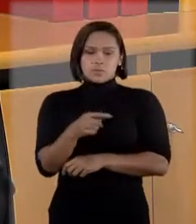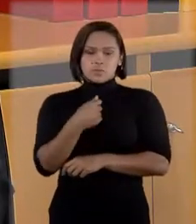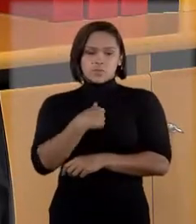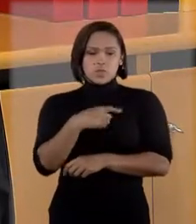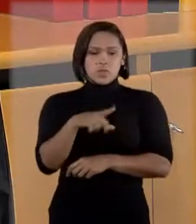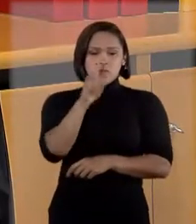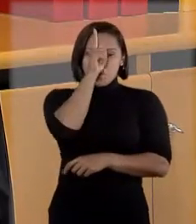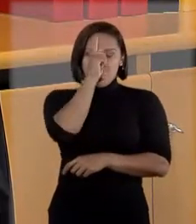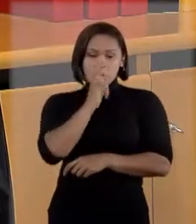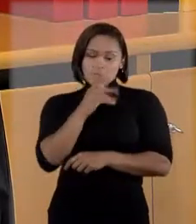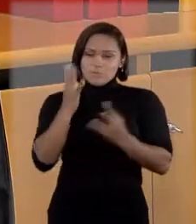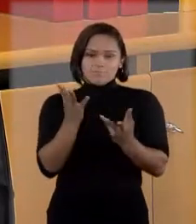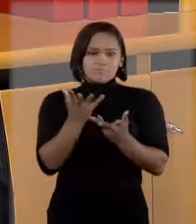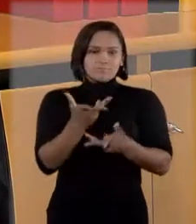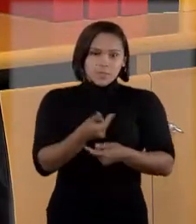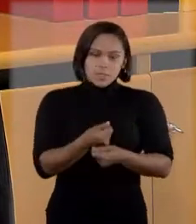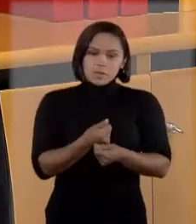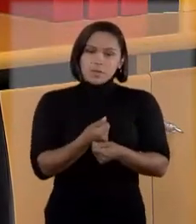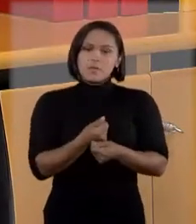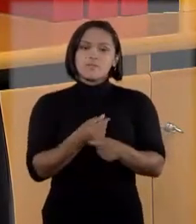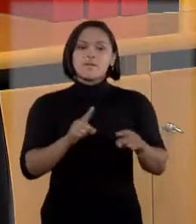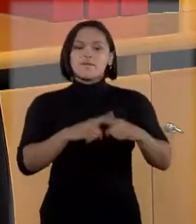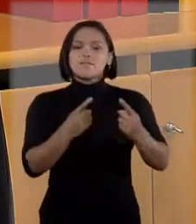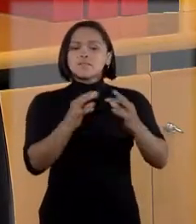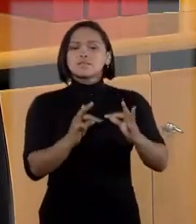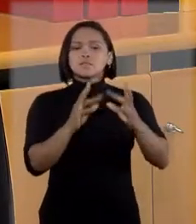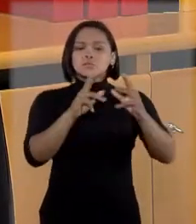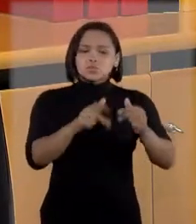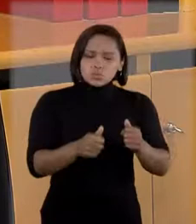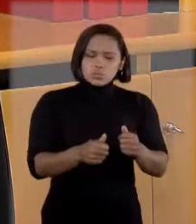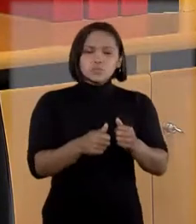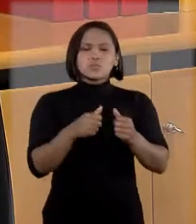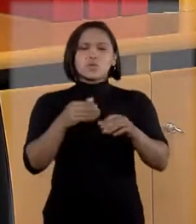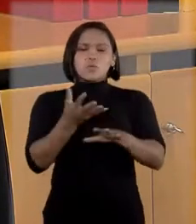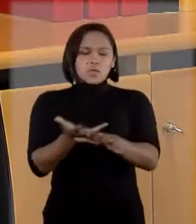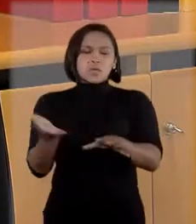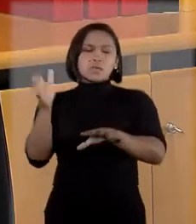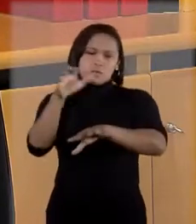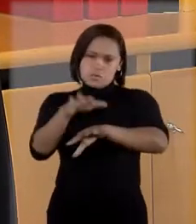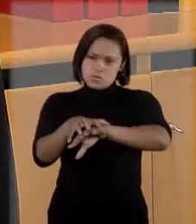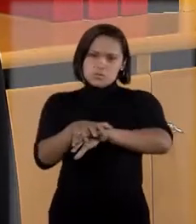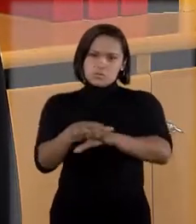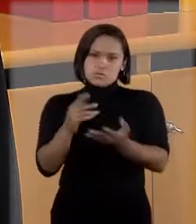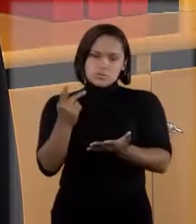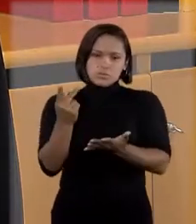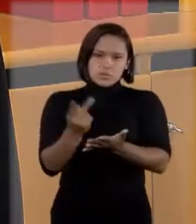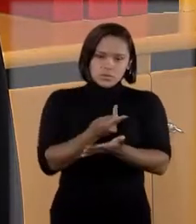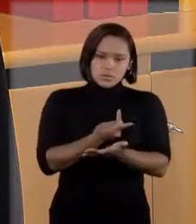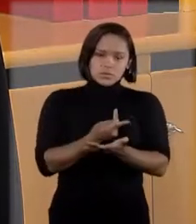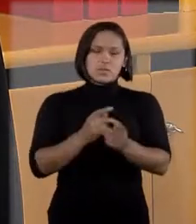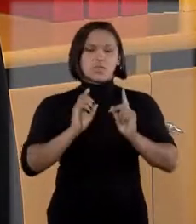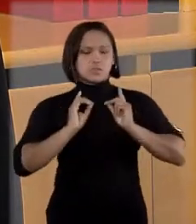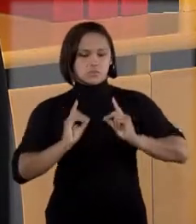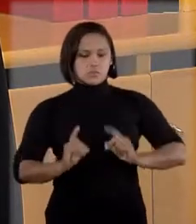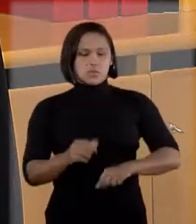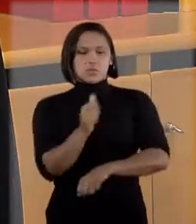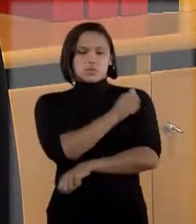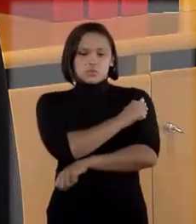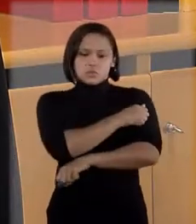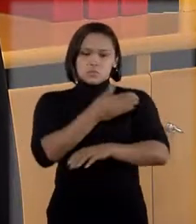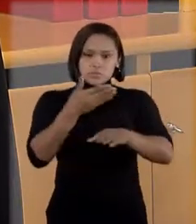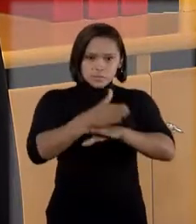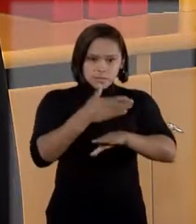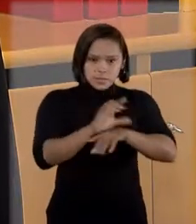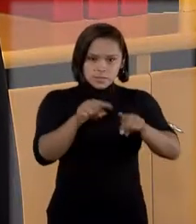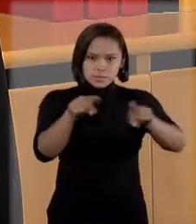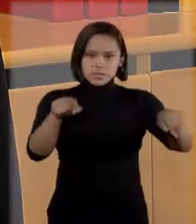tem um perfil maravilhoso e que faça tudo para que aquele aluno dele com deficiência seja inserido.